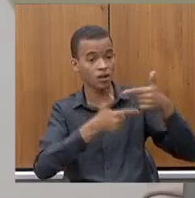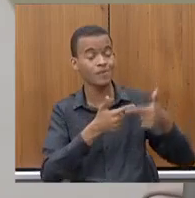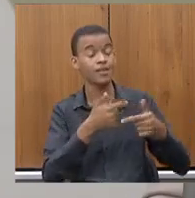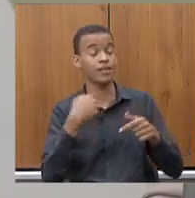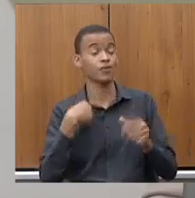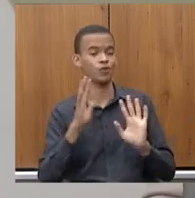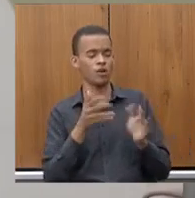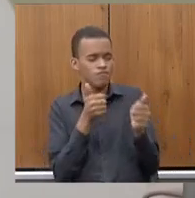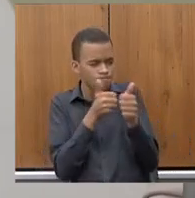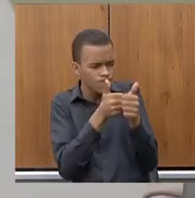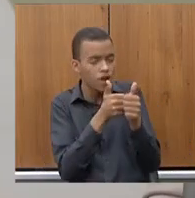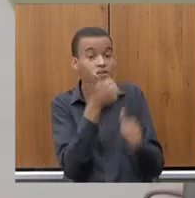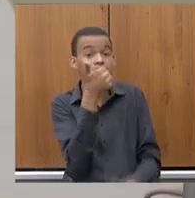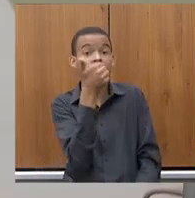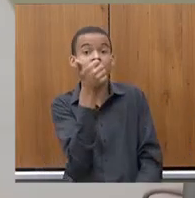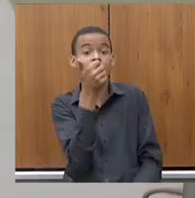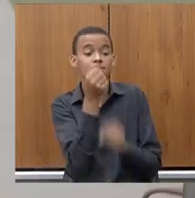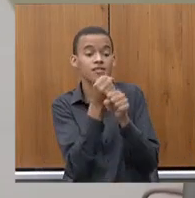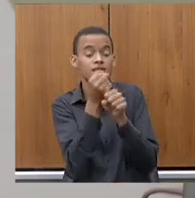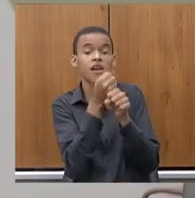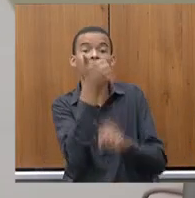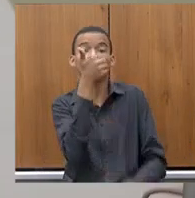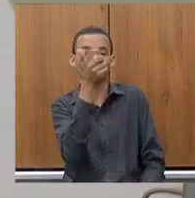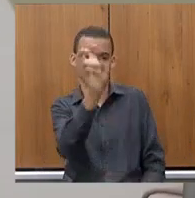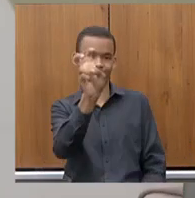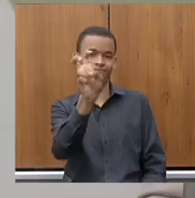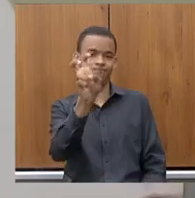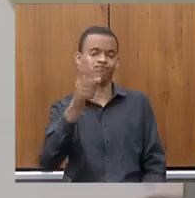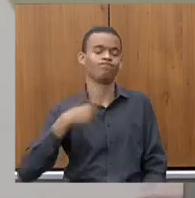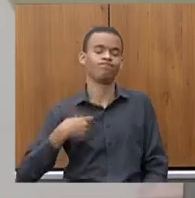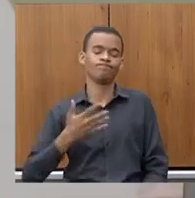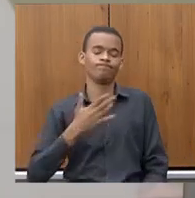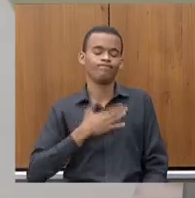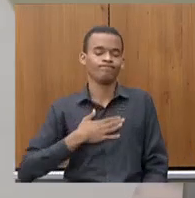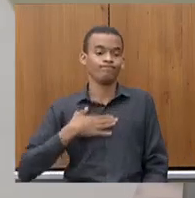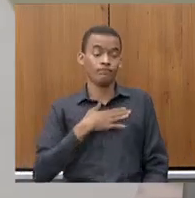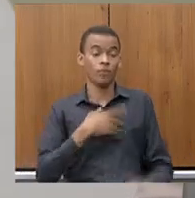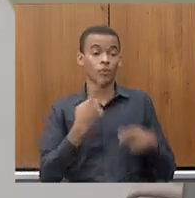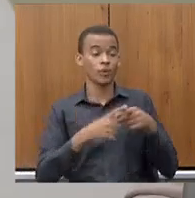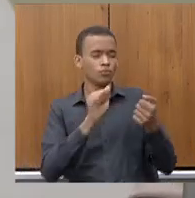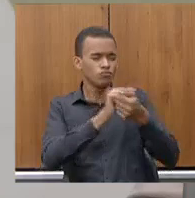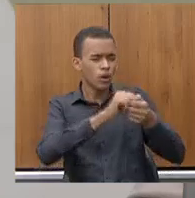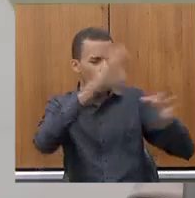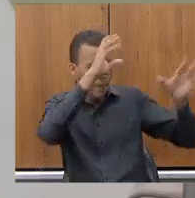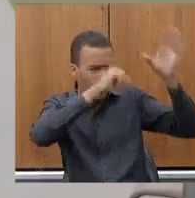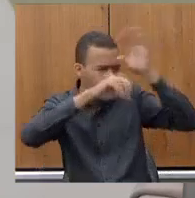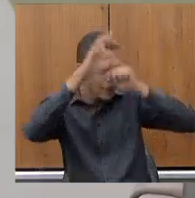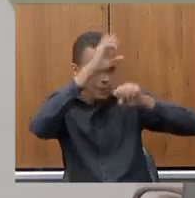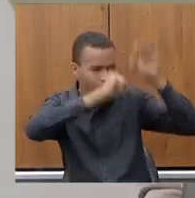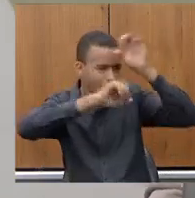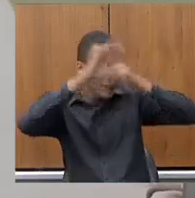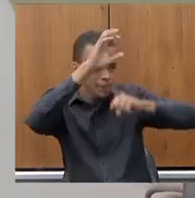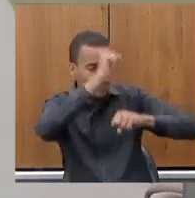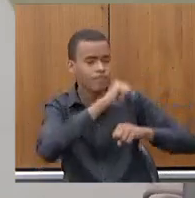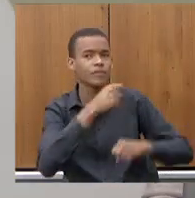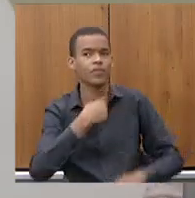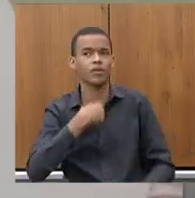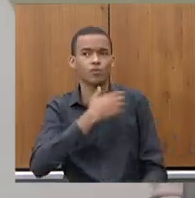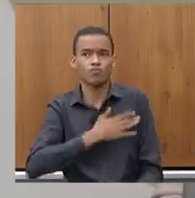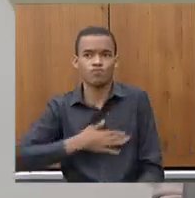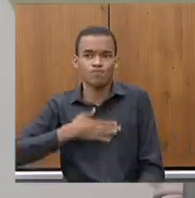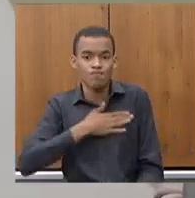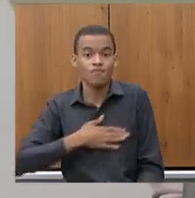e tenho muito orgulho, aprendi muito com Arantes e eu comungo com a fala dele, acho que tem que